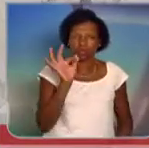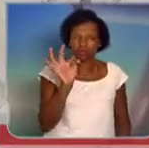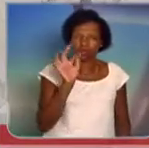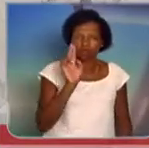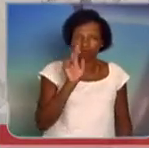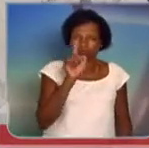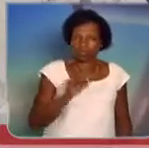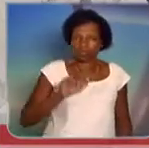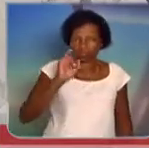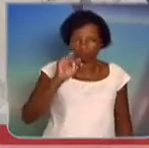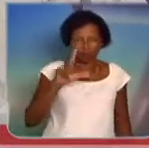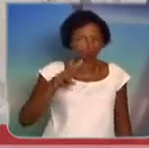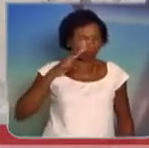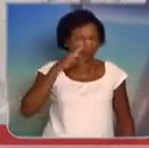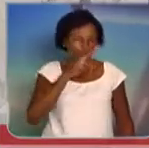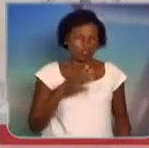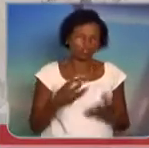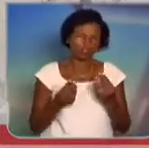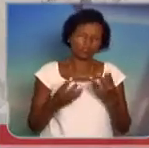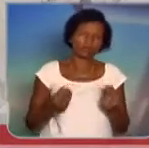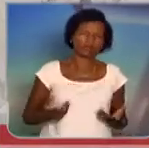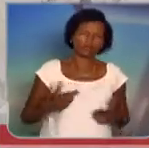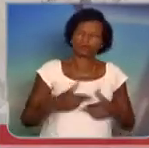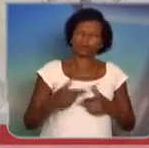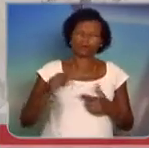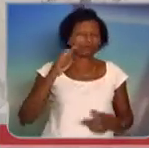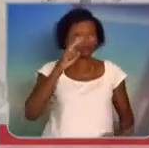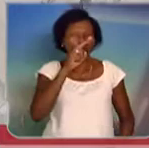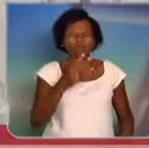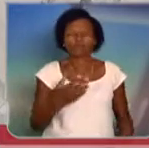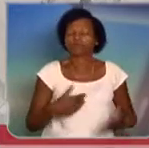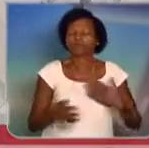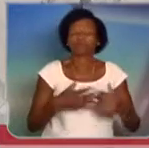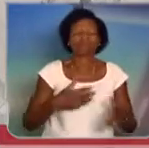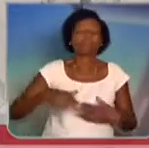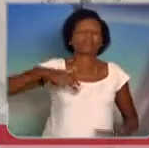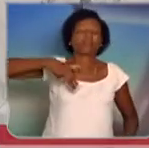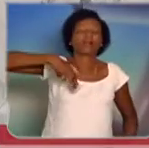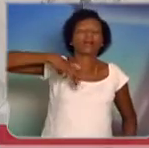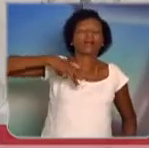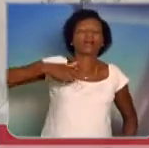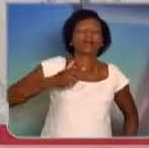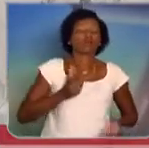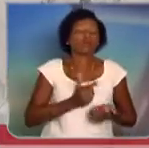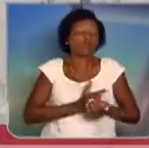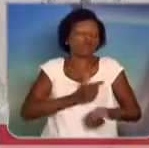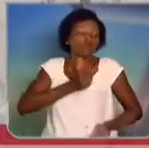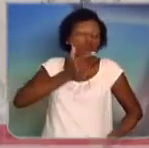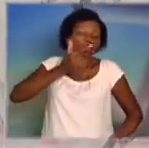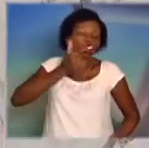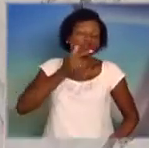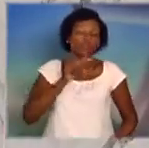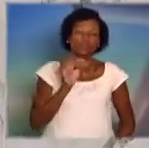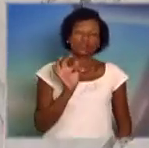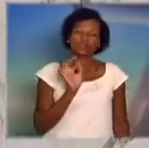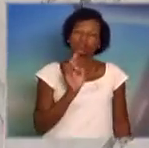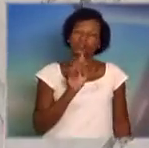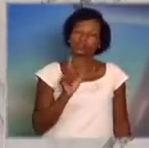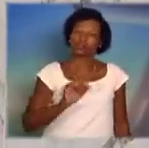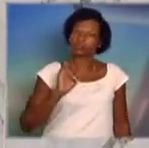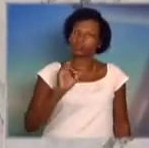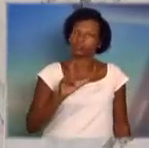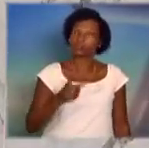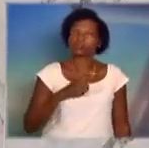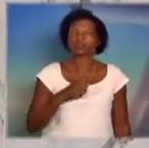para pegar mesmo, eu acredito. Então é uma situação terrível, onde qualquer vagabundo anda de fuzil hoje, senhor presidente. Então a situação do exército é uma